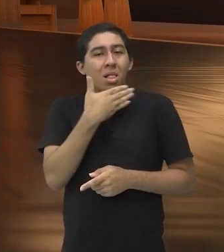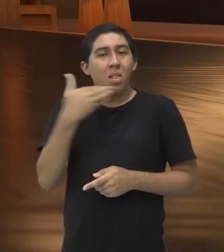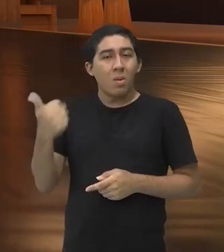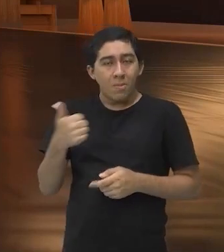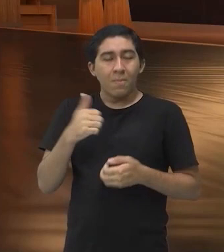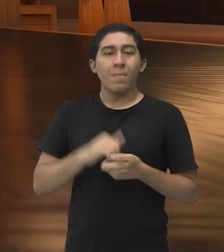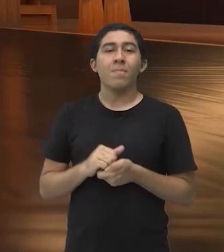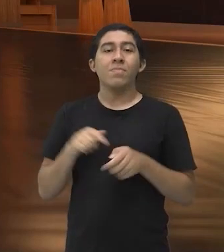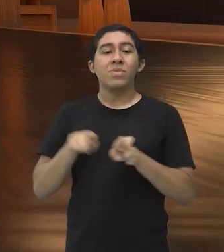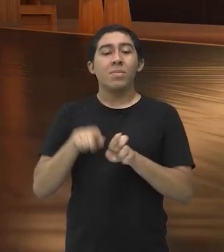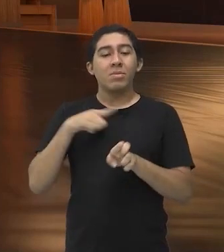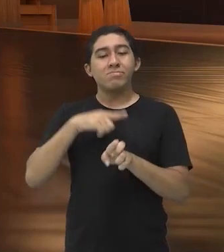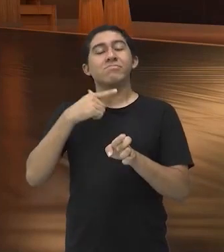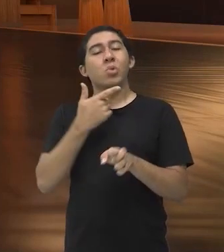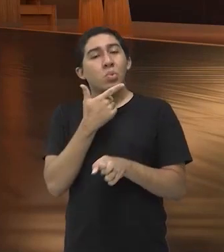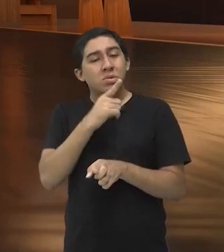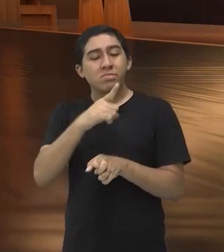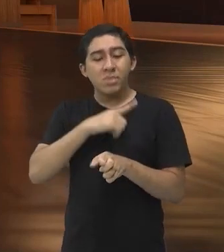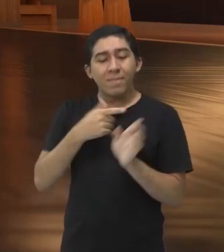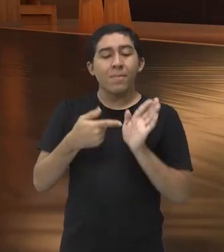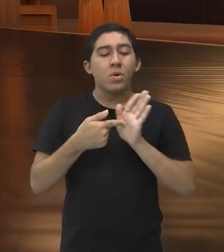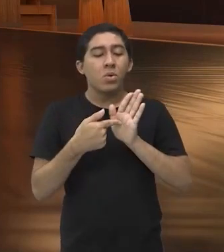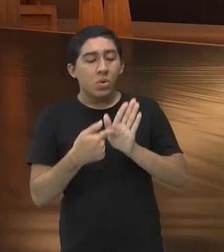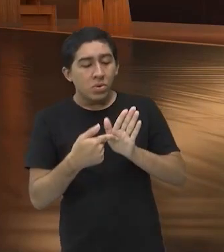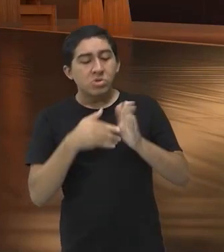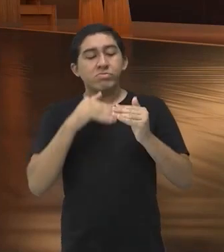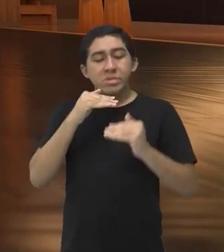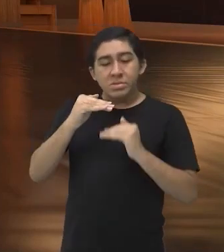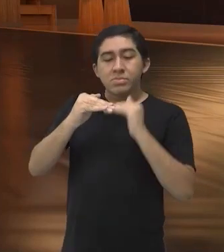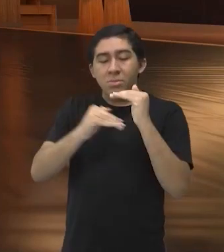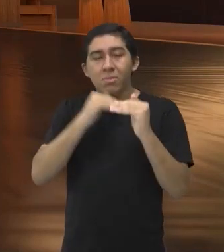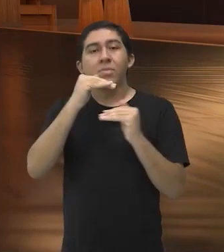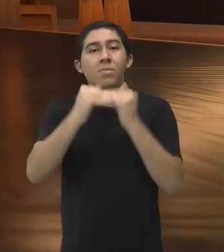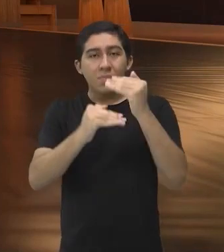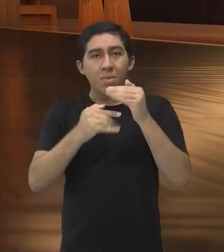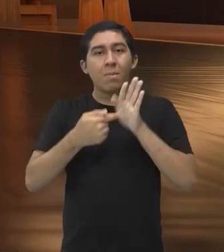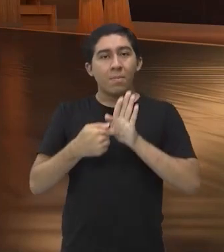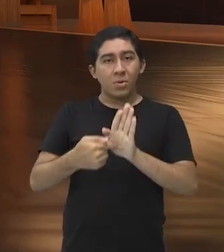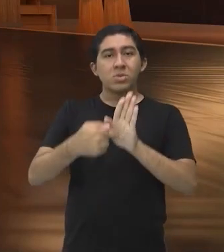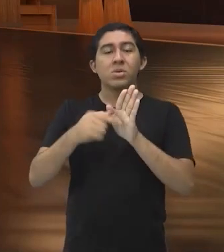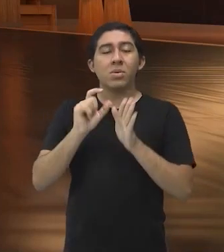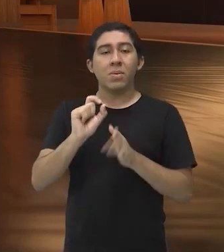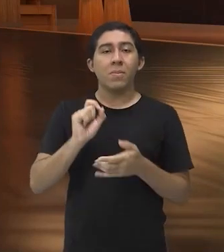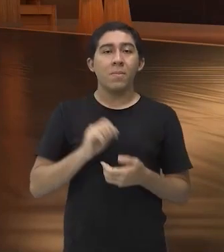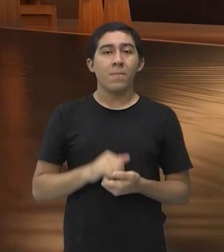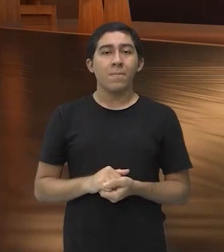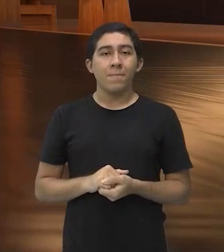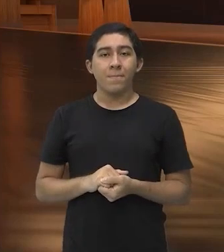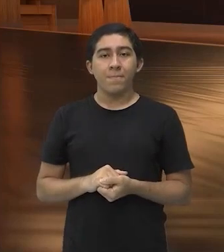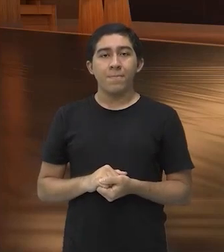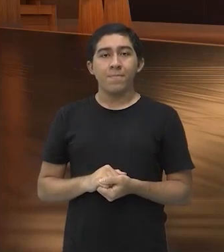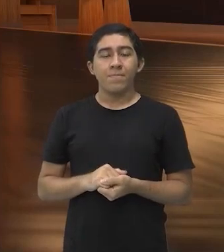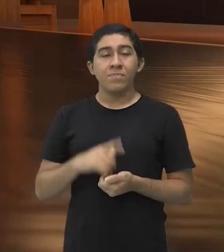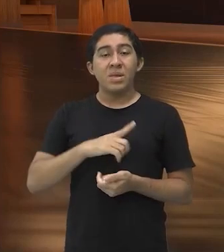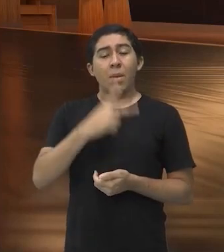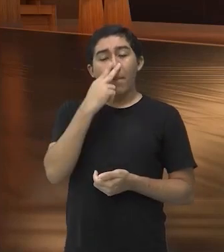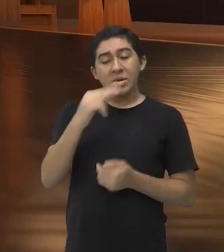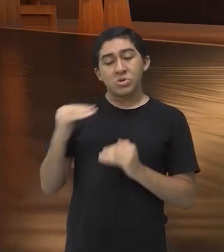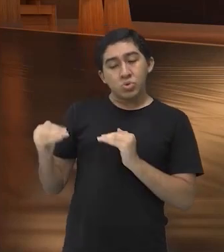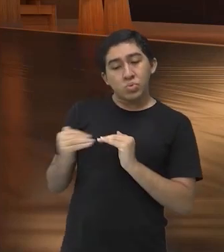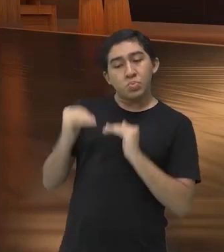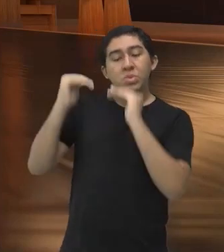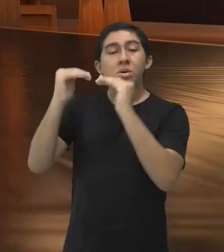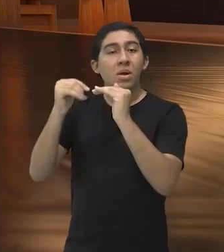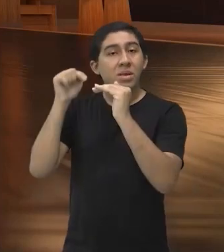conseguiu, aos poucos, ir mostrando isso, né, evidenciando ali a superioridade